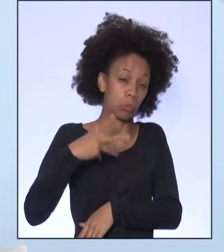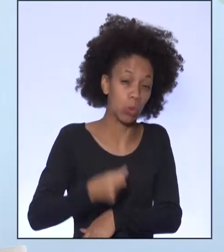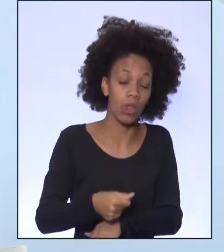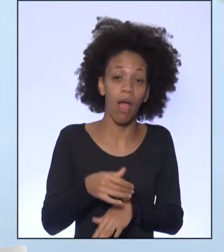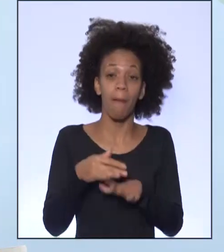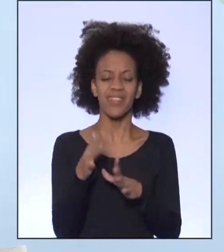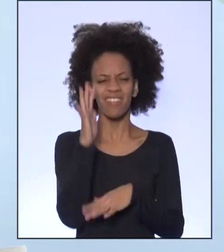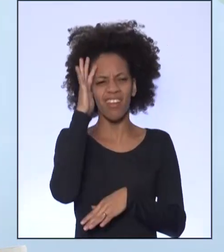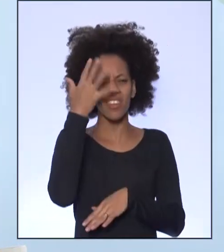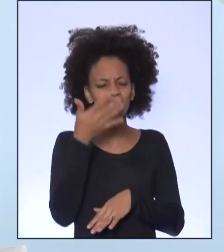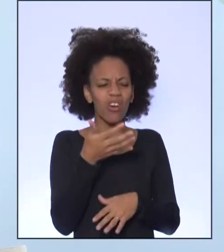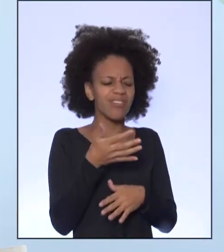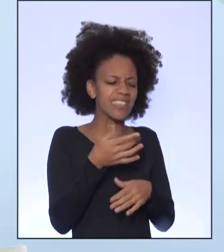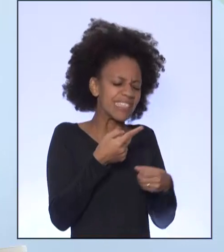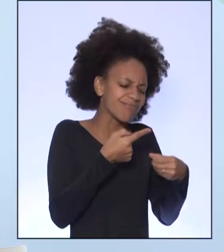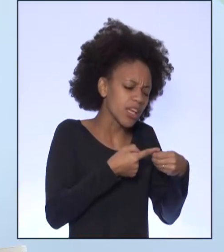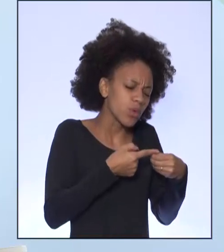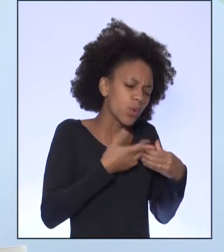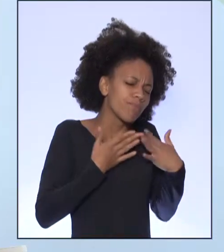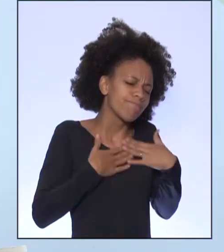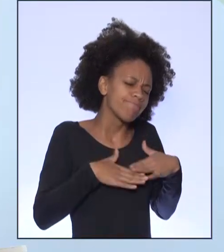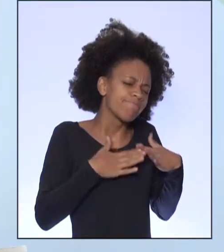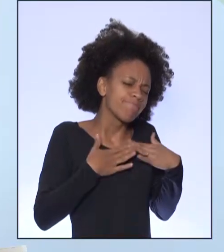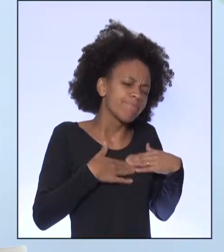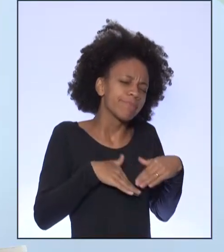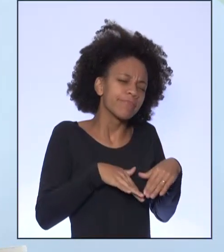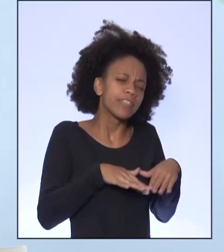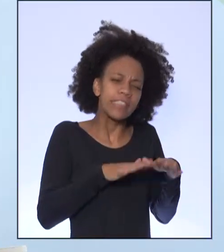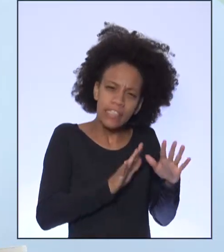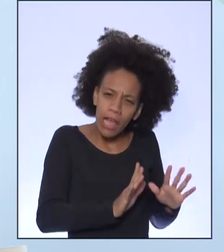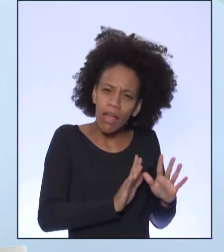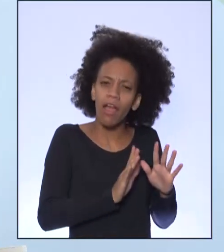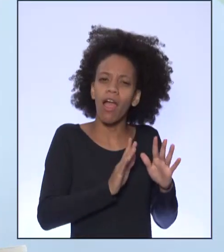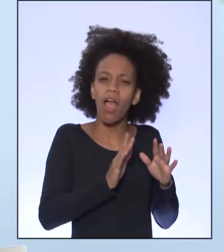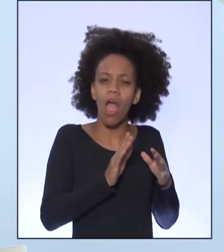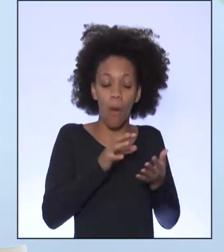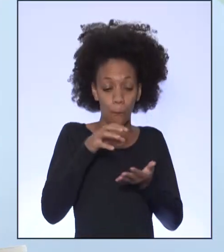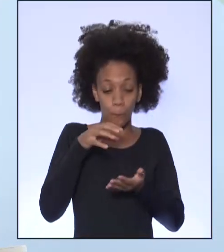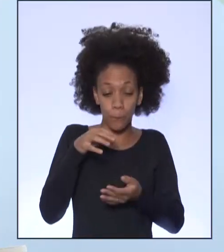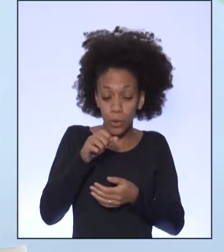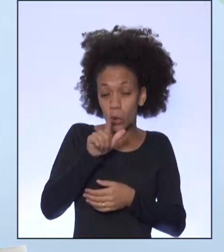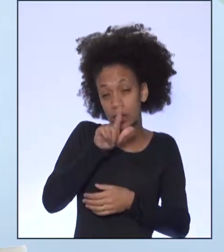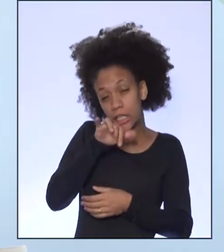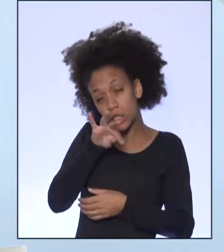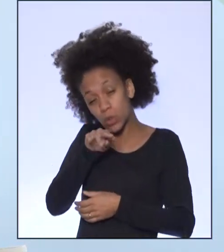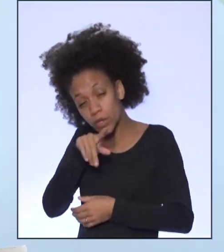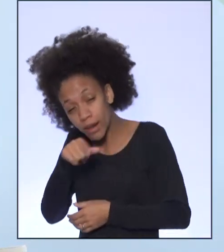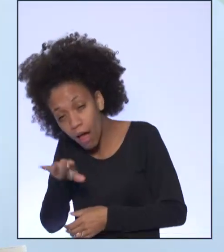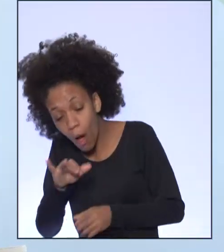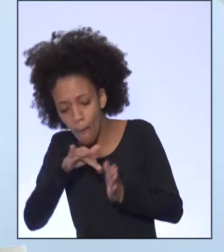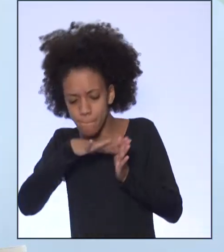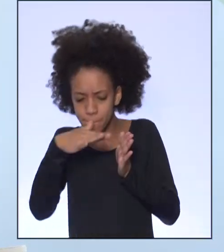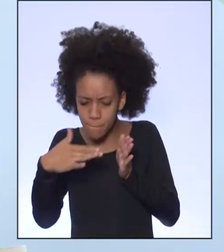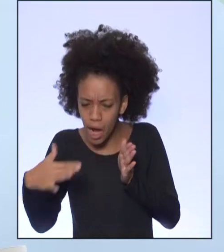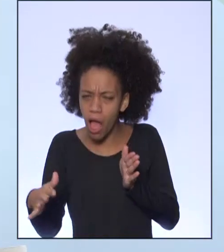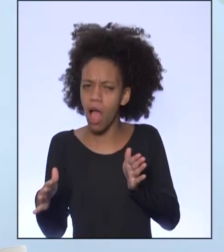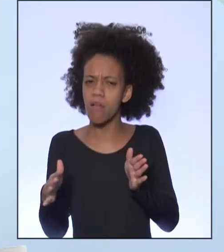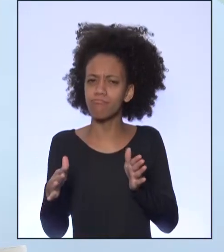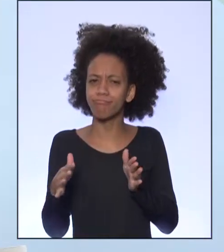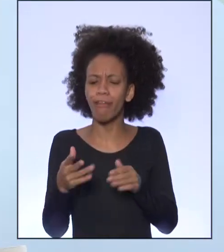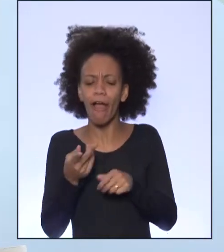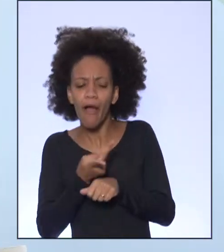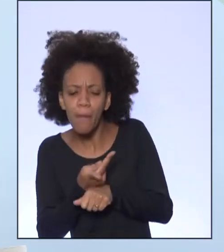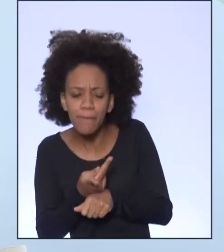se mudar para as cidades mais tranquilas, do interior para o litoral, buscando o que eles chamam de qualidade de